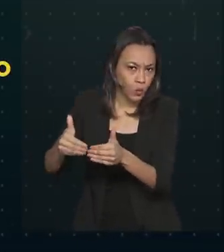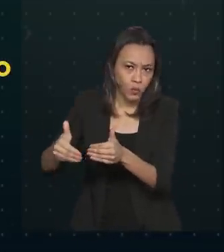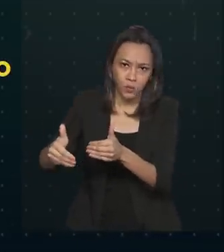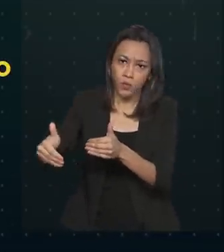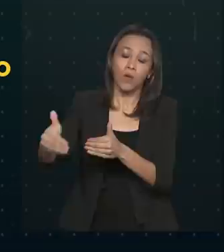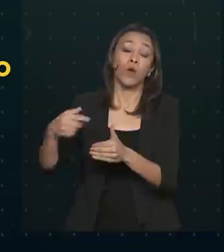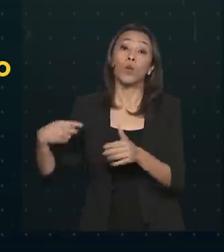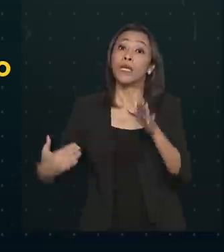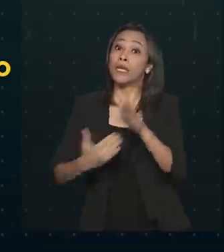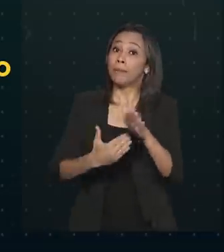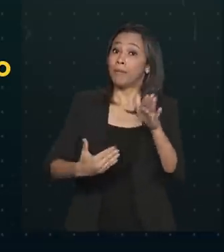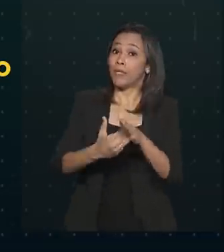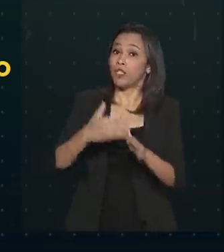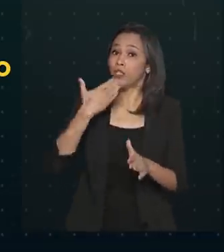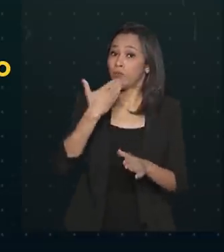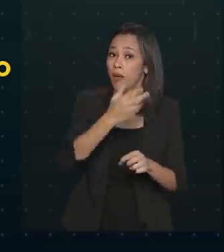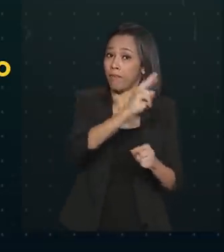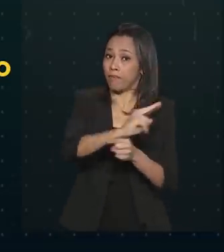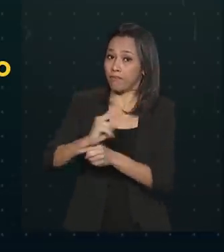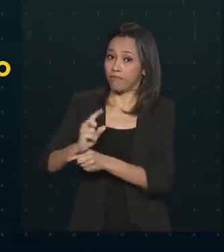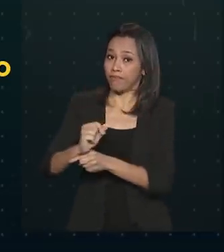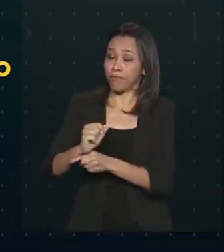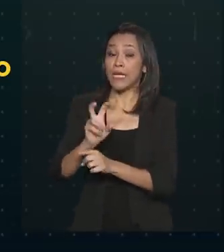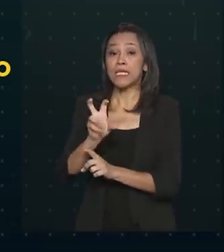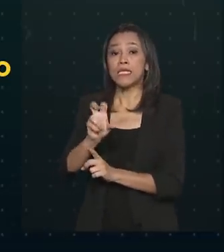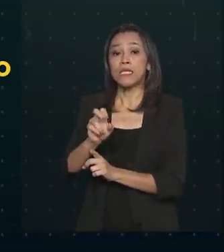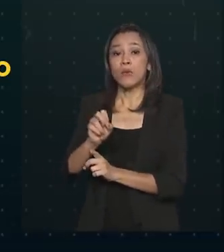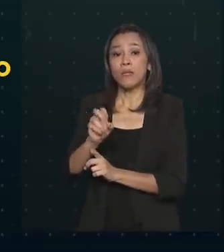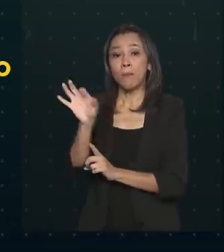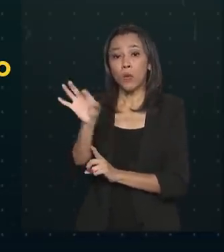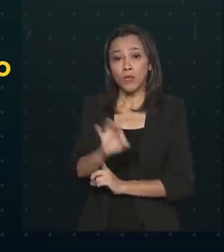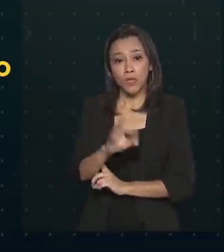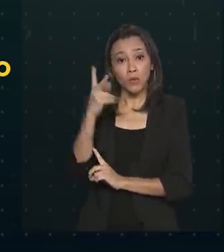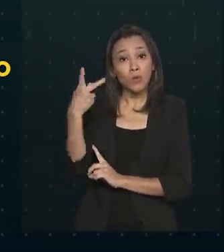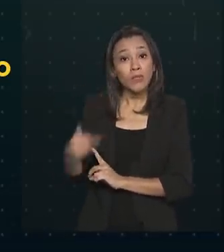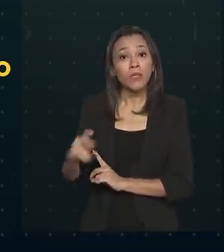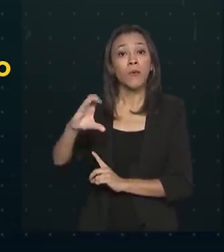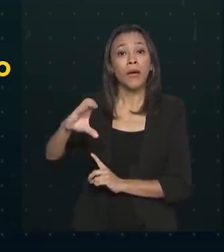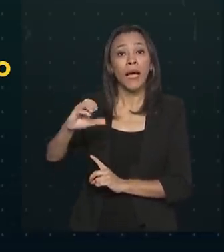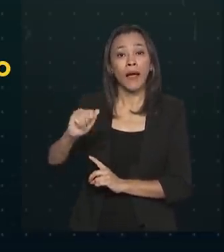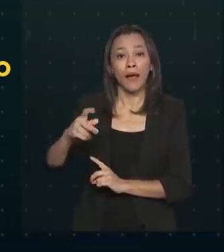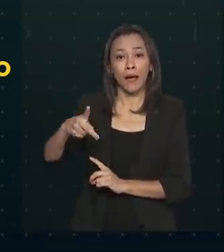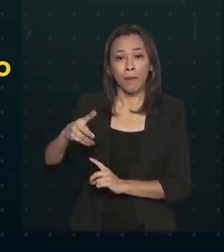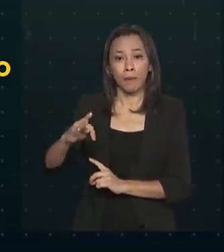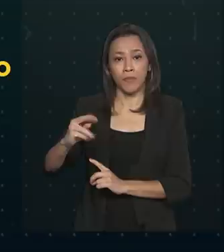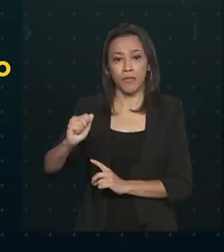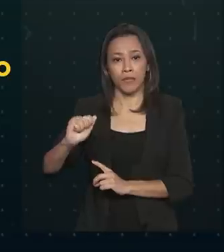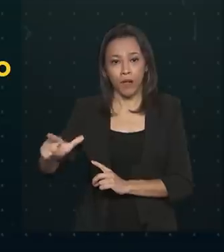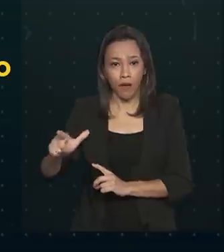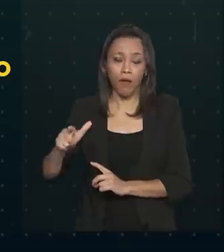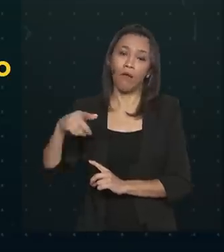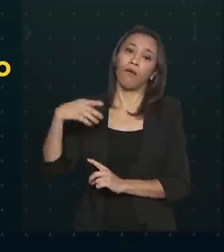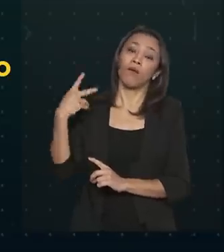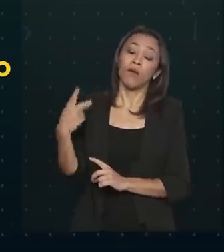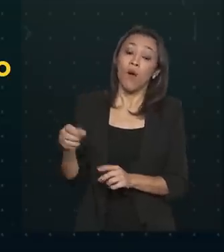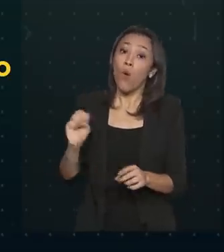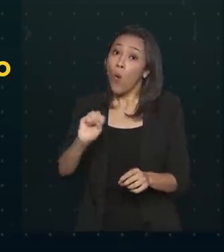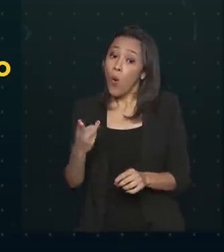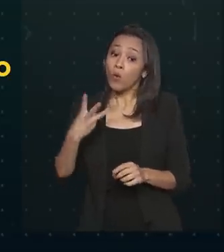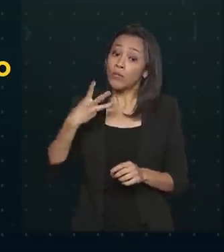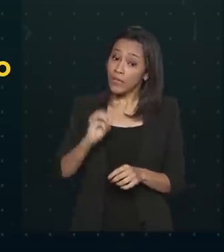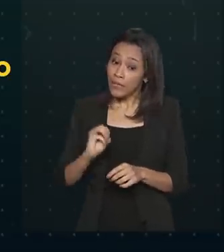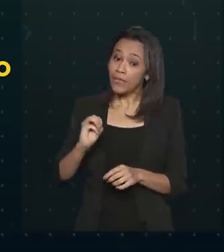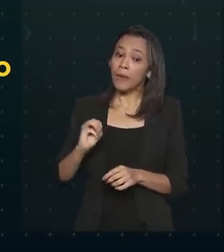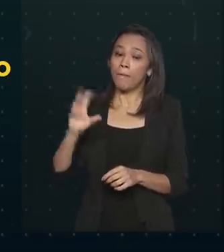empréstimo será de até 50% do seu capital social, ou até 30% da média de